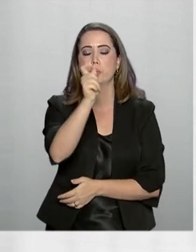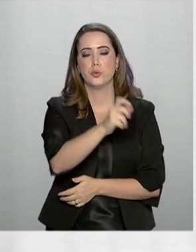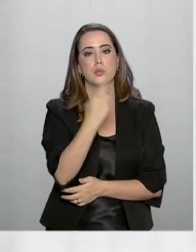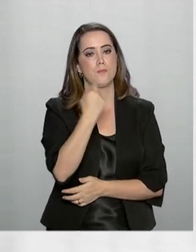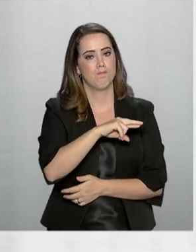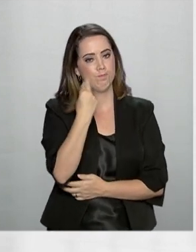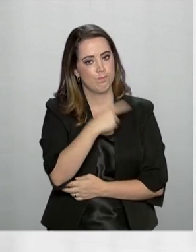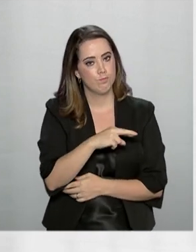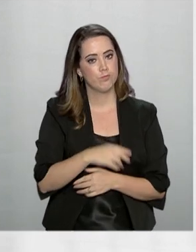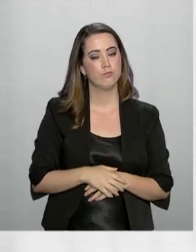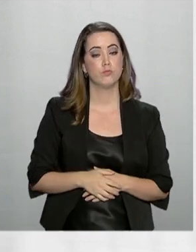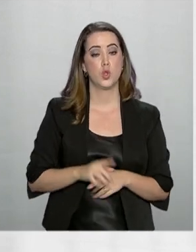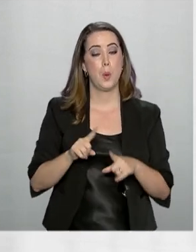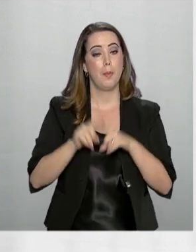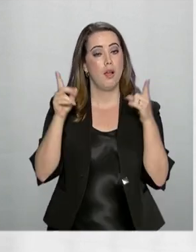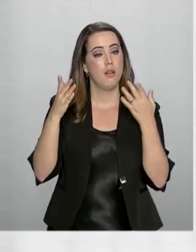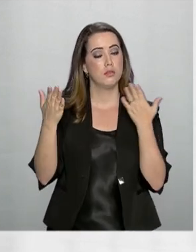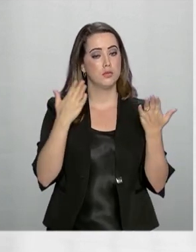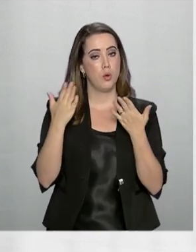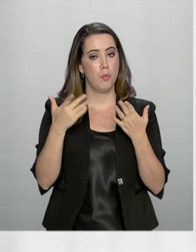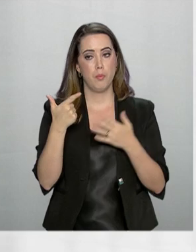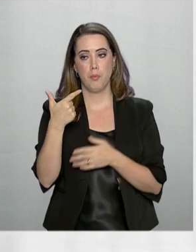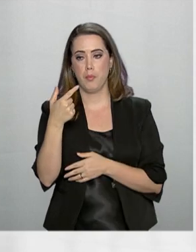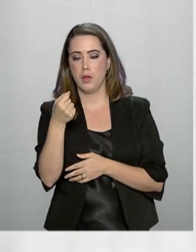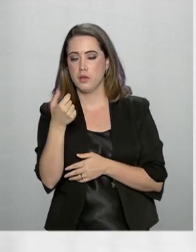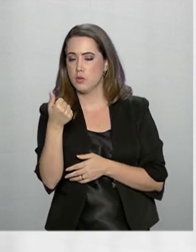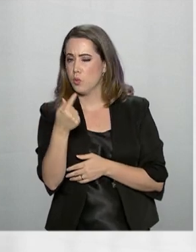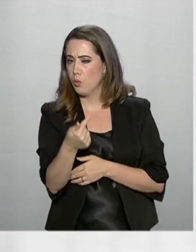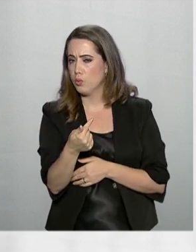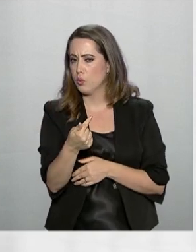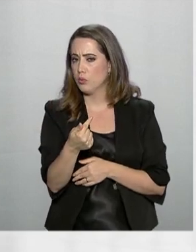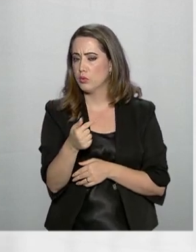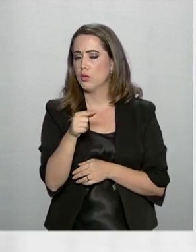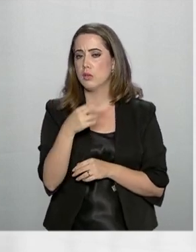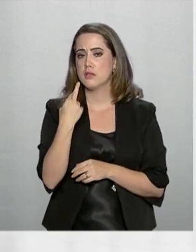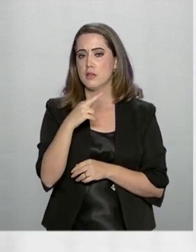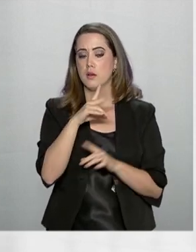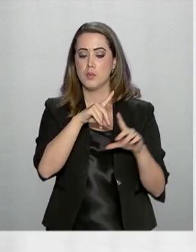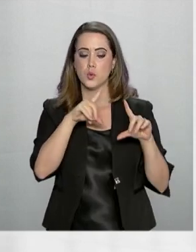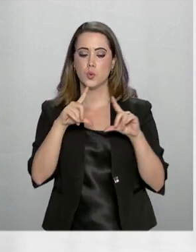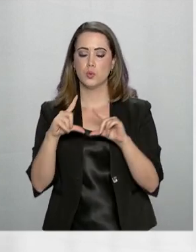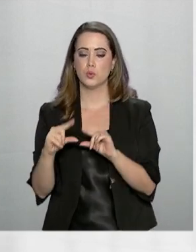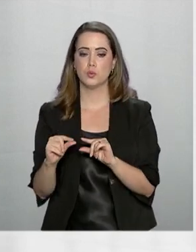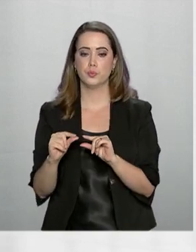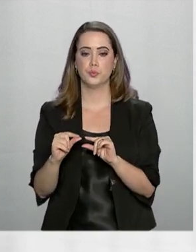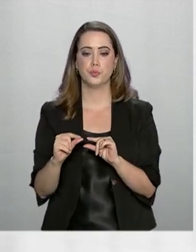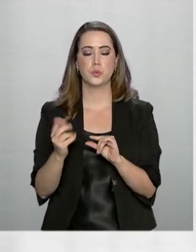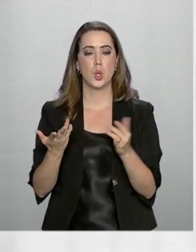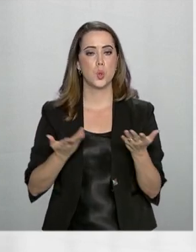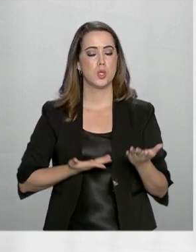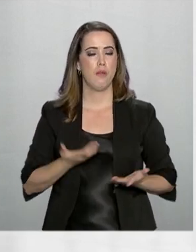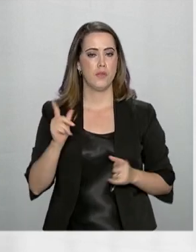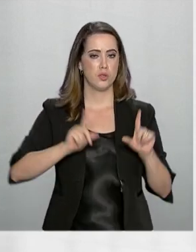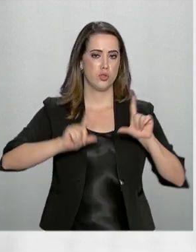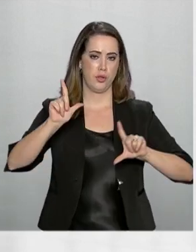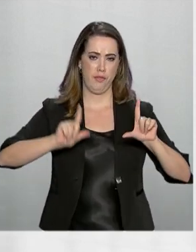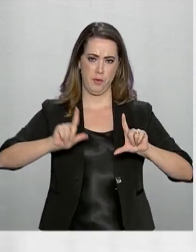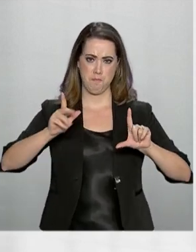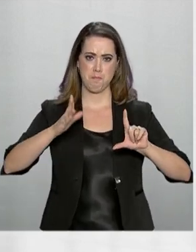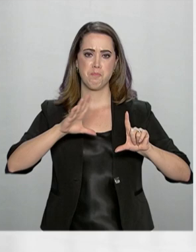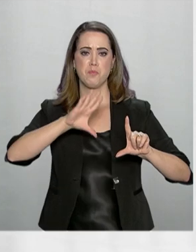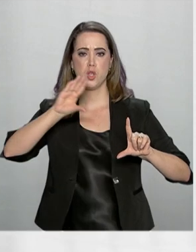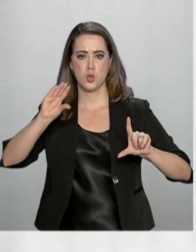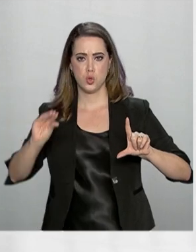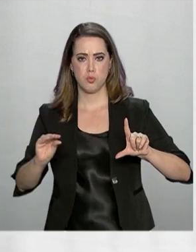insatisfeitos. Mas em relação a 2017, as reclamações diminuíram. Os serviços de TV por assinatura